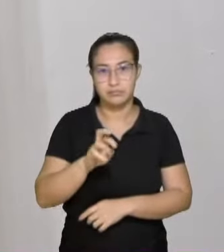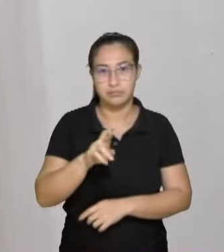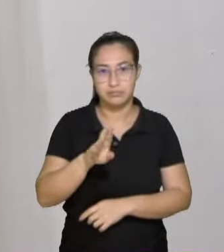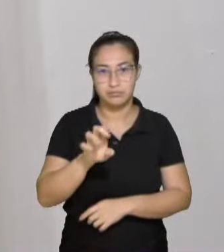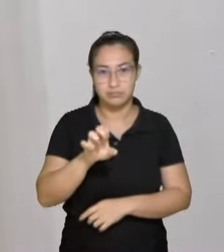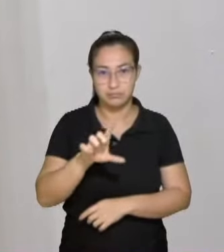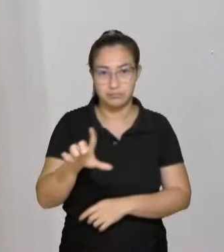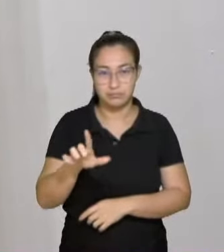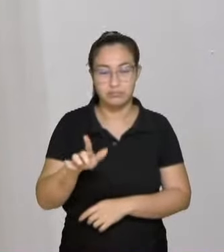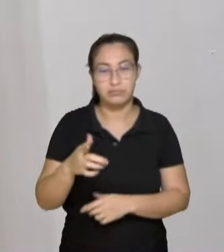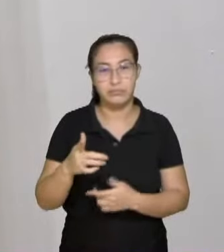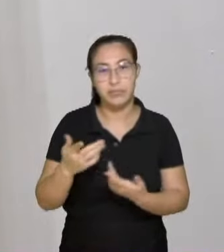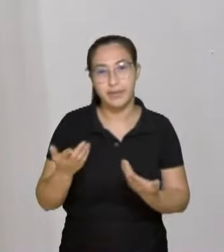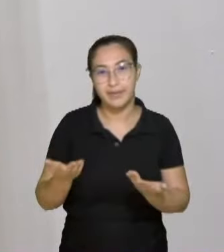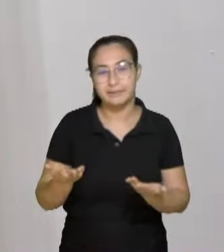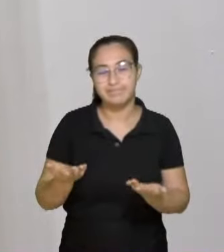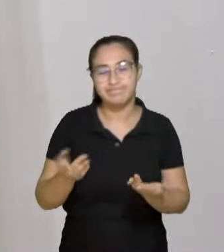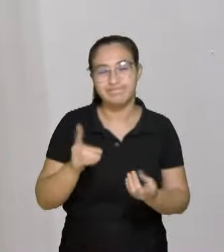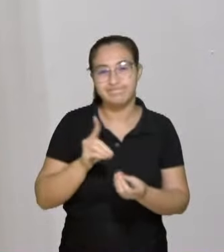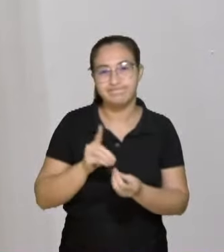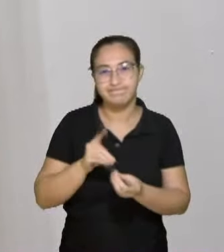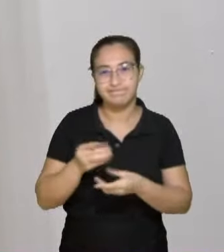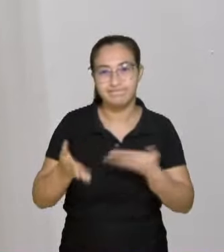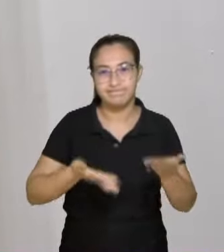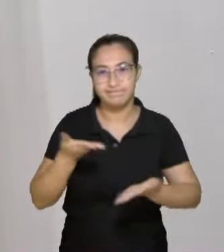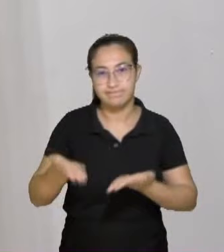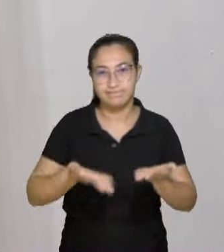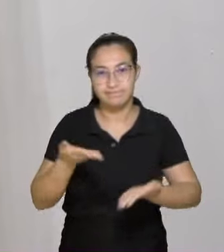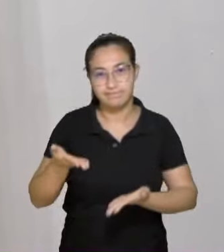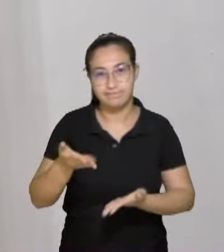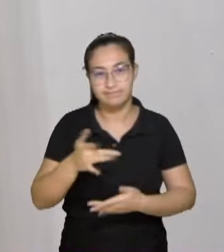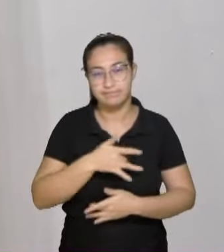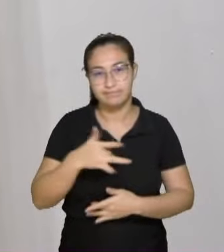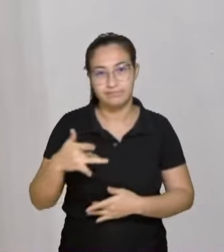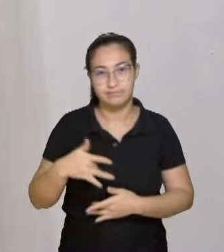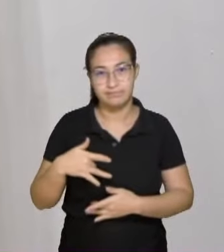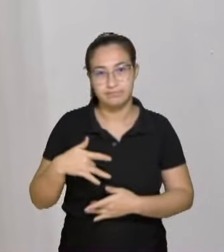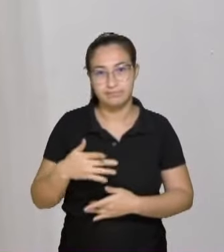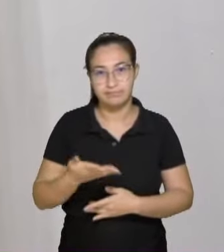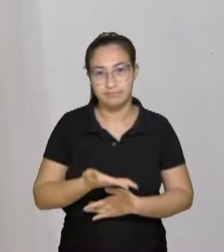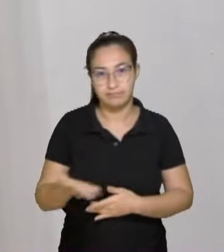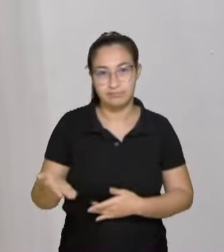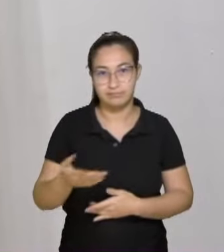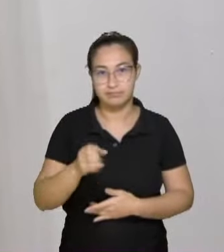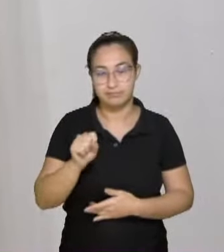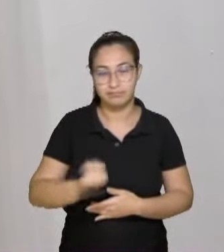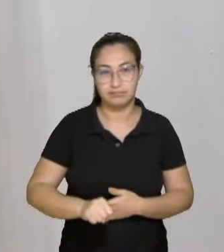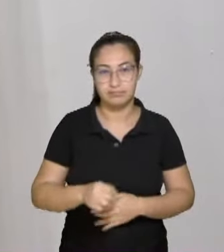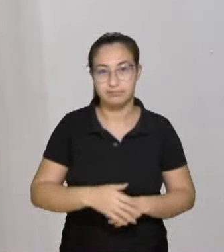necessário, esse bom atendimento na área da saúde para o nosso público da região sul. Então,